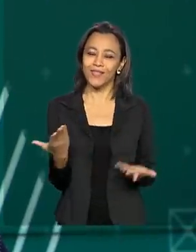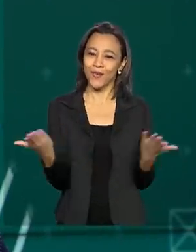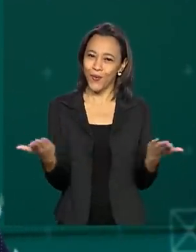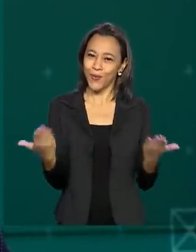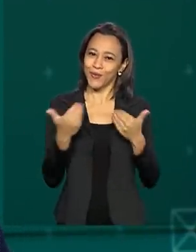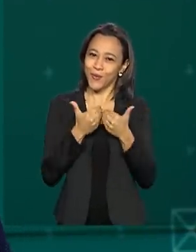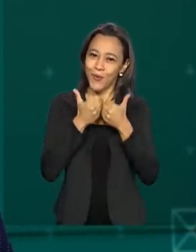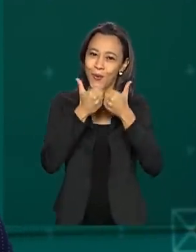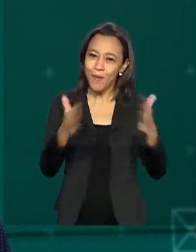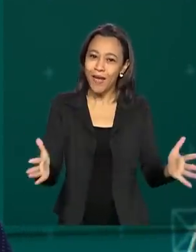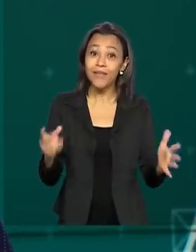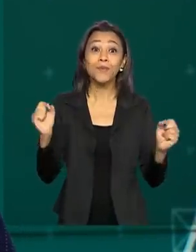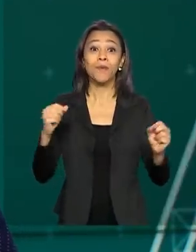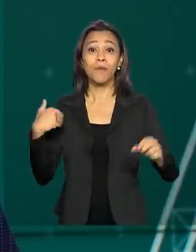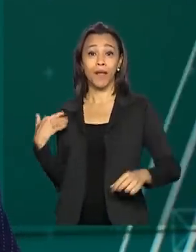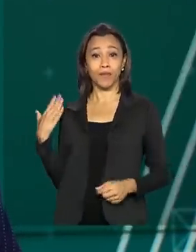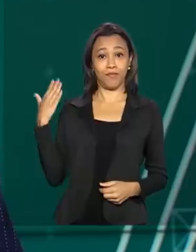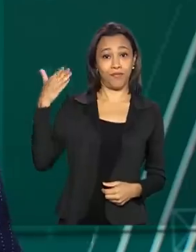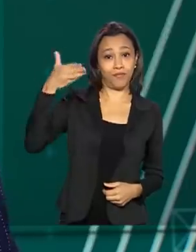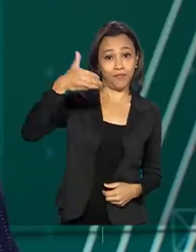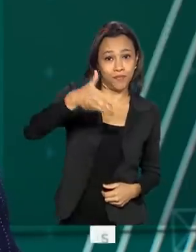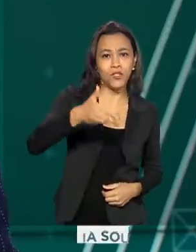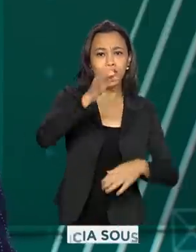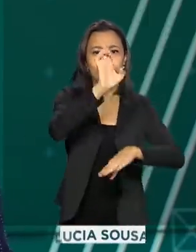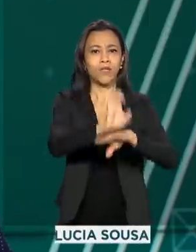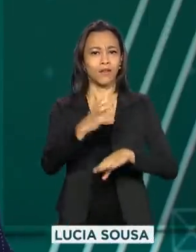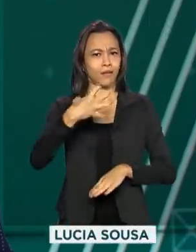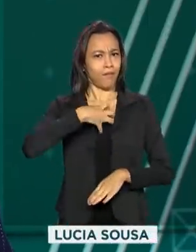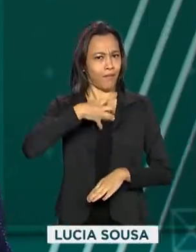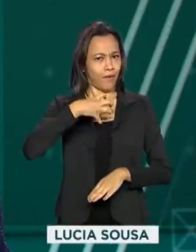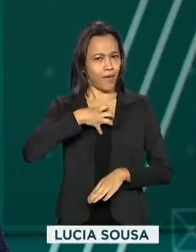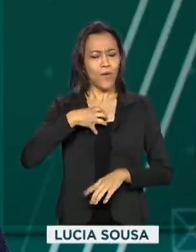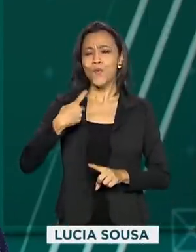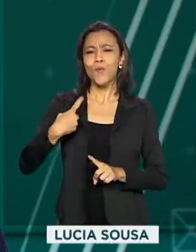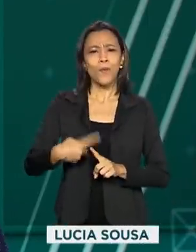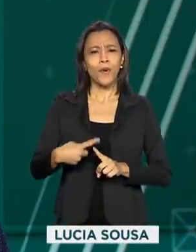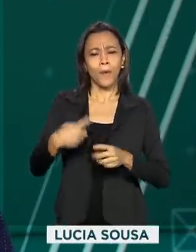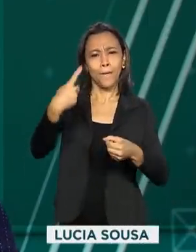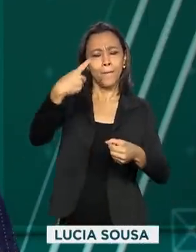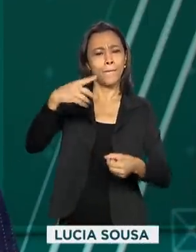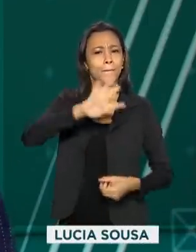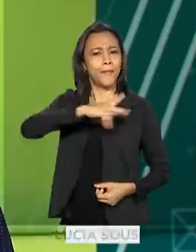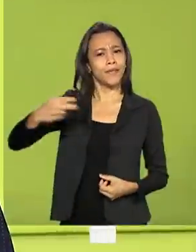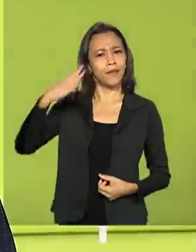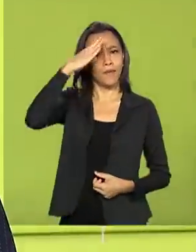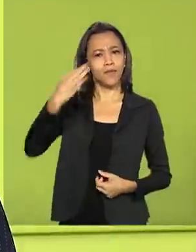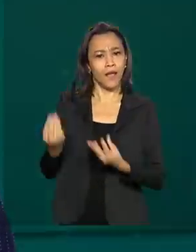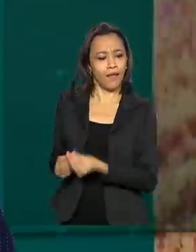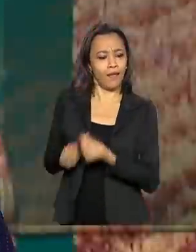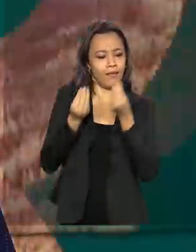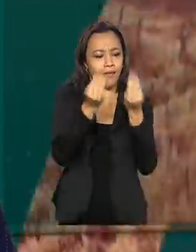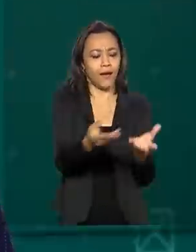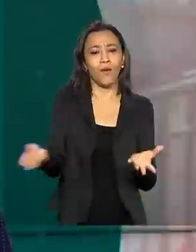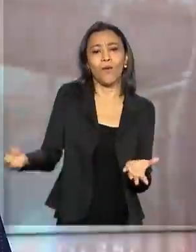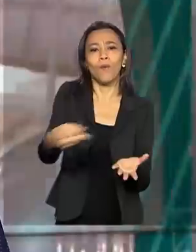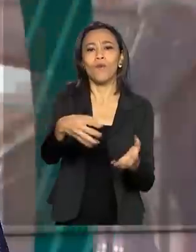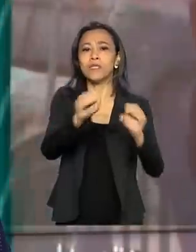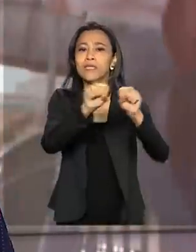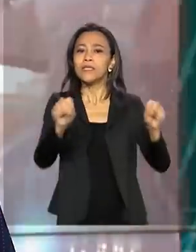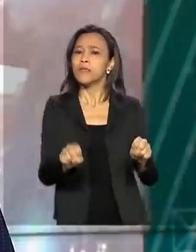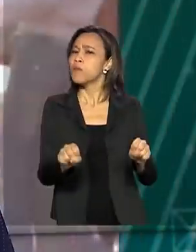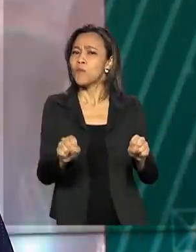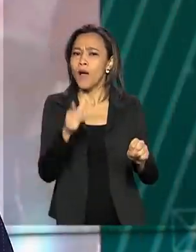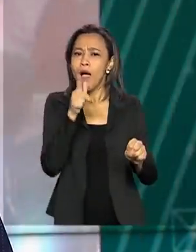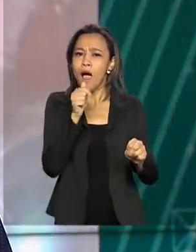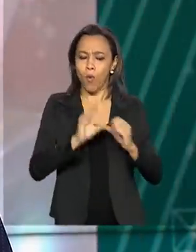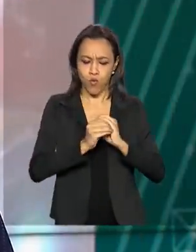do Brasil em Dia, indo direto para a Bahia, porque o presidente Jair Bolsonaro entrega daqui a pouco um novo sistema de abastecimento de água